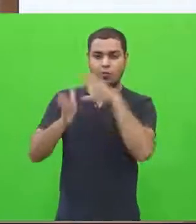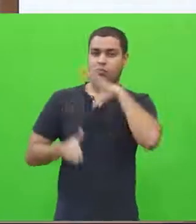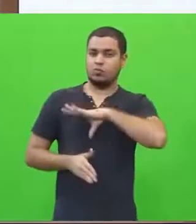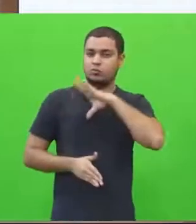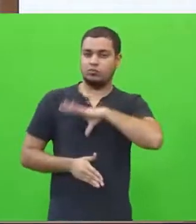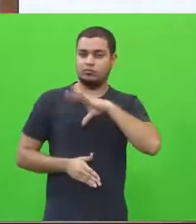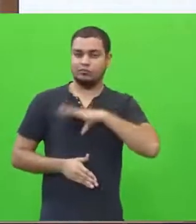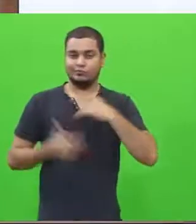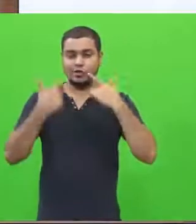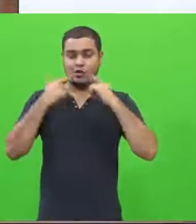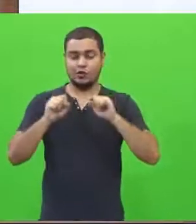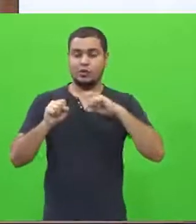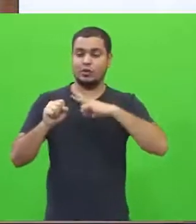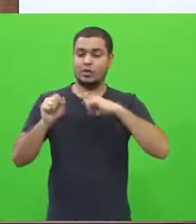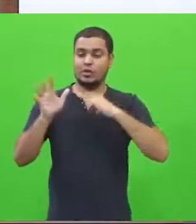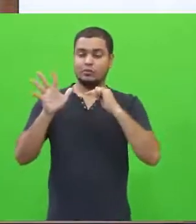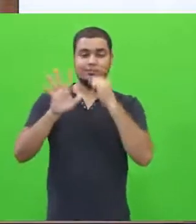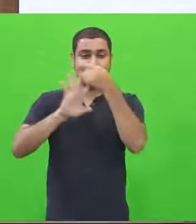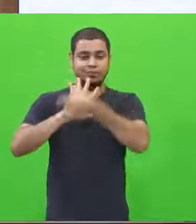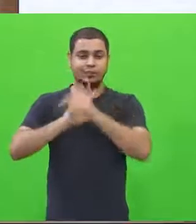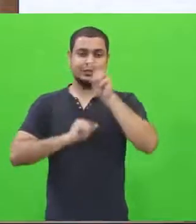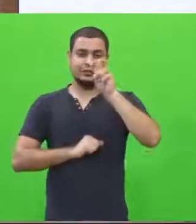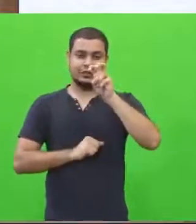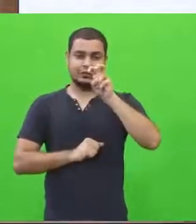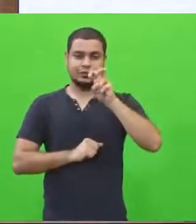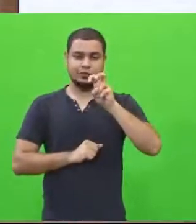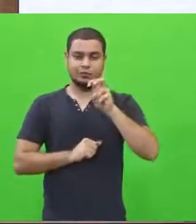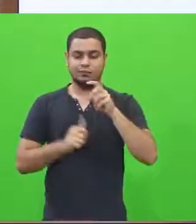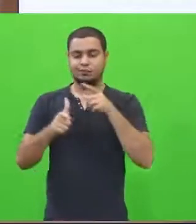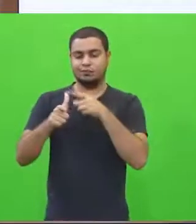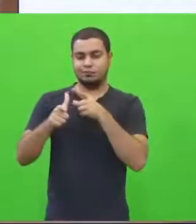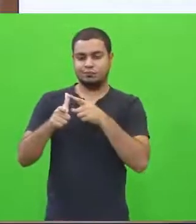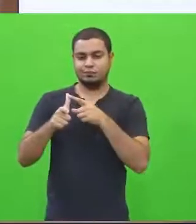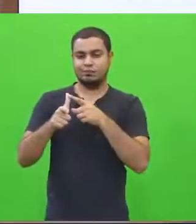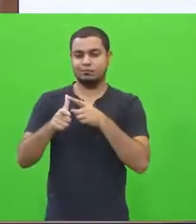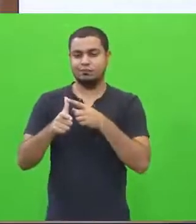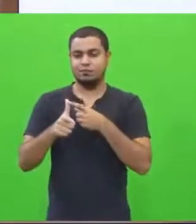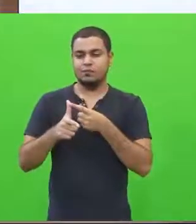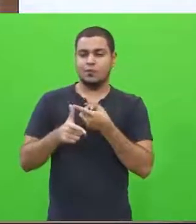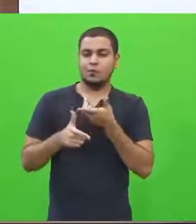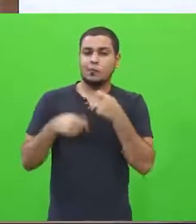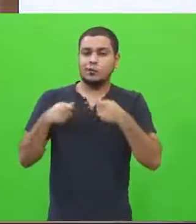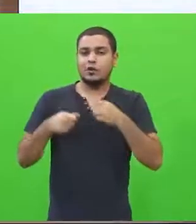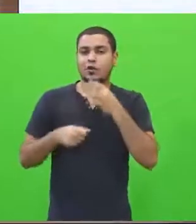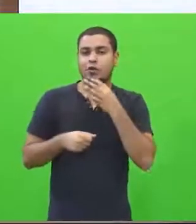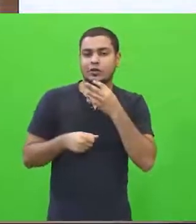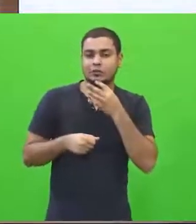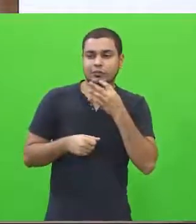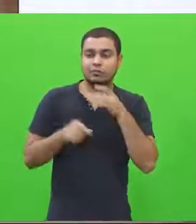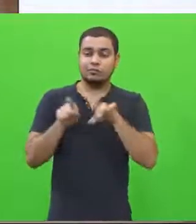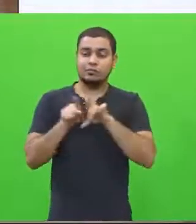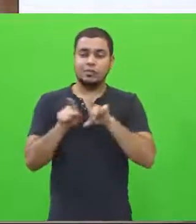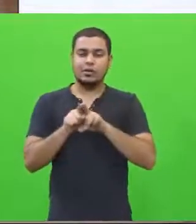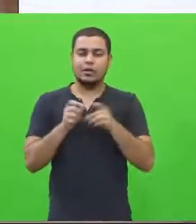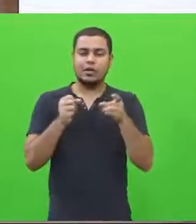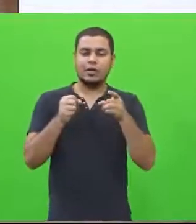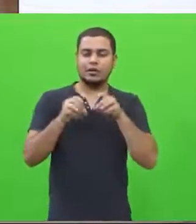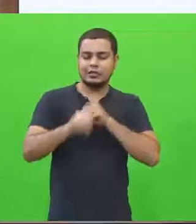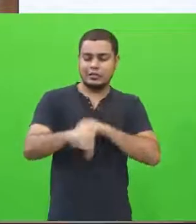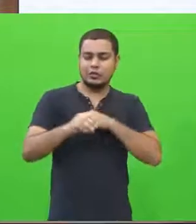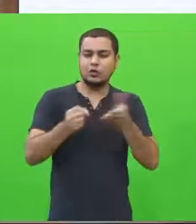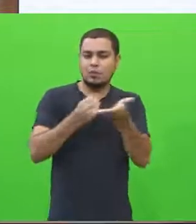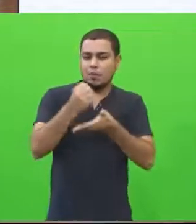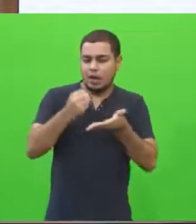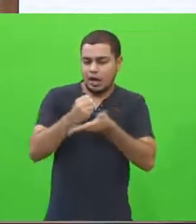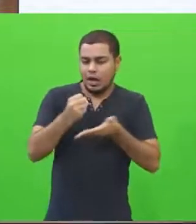contempla 5 níveis. Domínios que você tem que demonstrar. E, ao longo da educação básica, você já